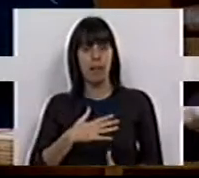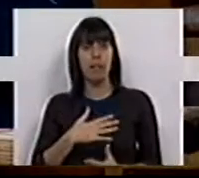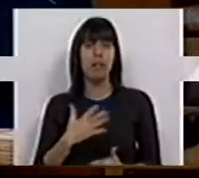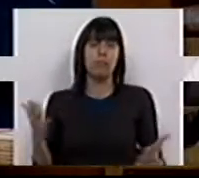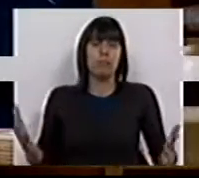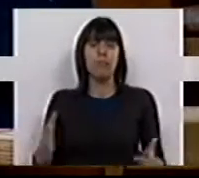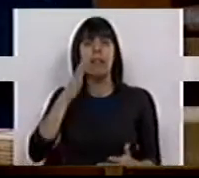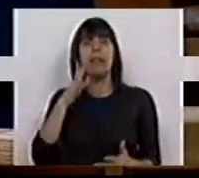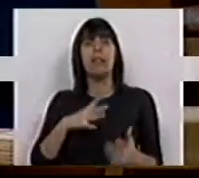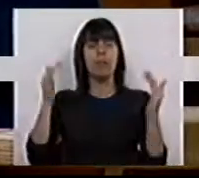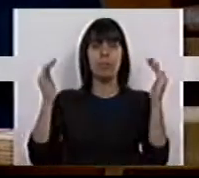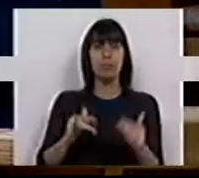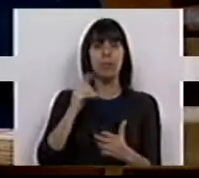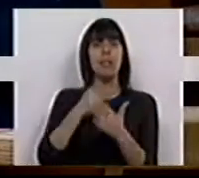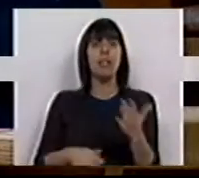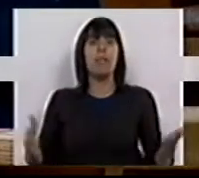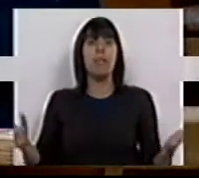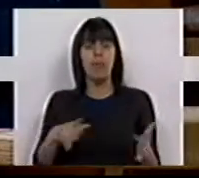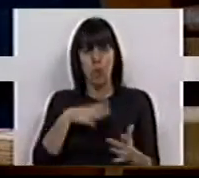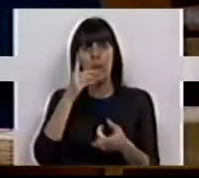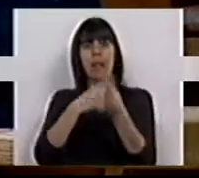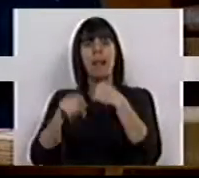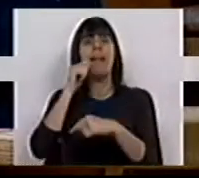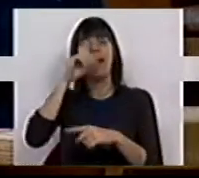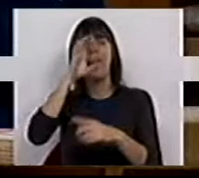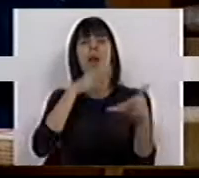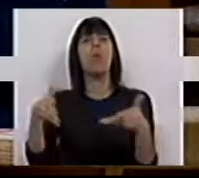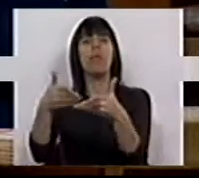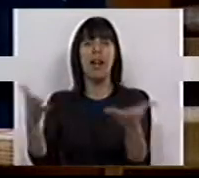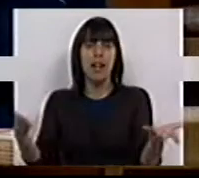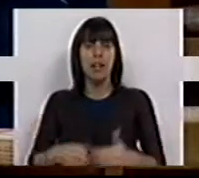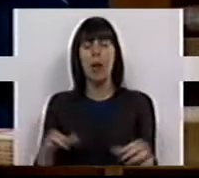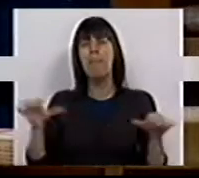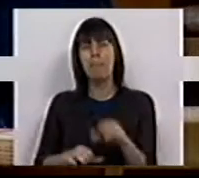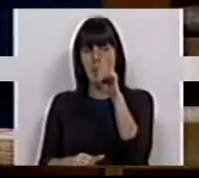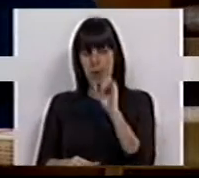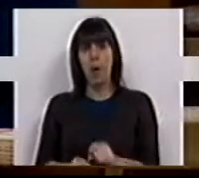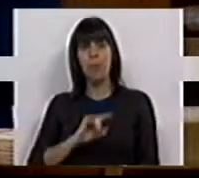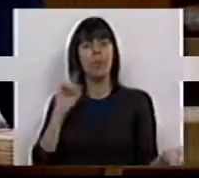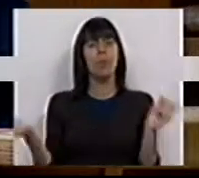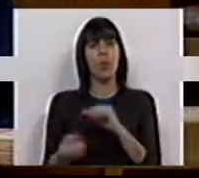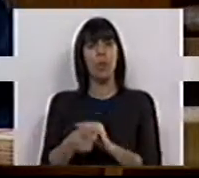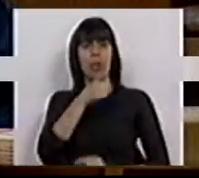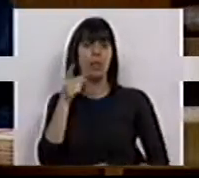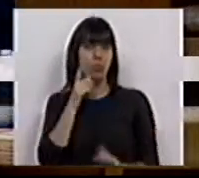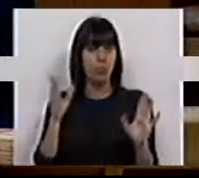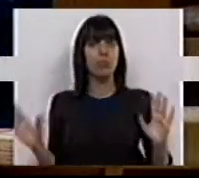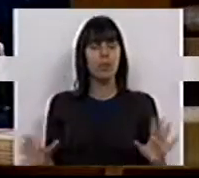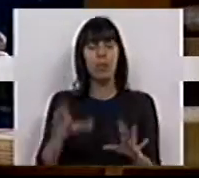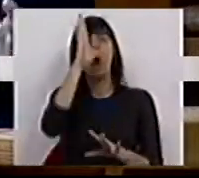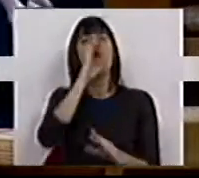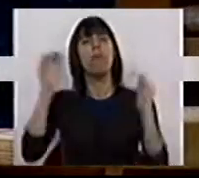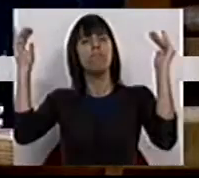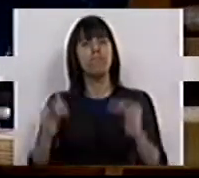Diz-me a quem diminui os impostos e dir-te-ei para quem governas. Pior, ao contrário do prometido, o